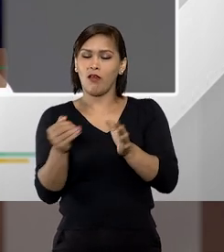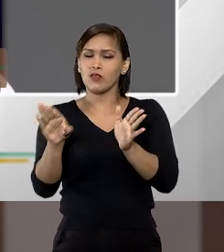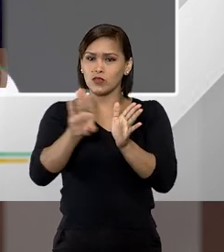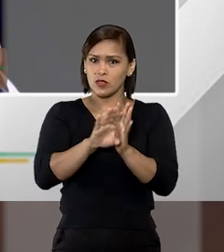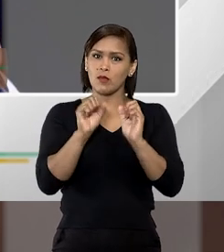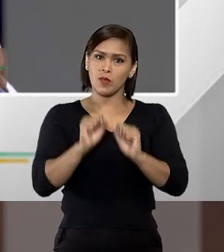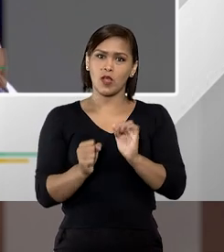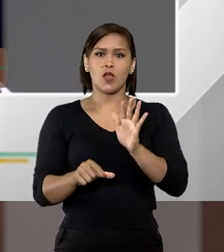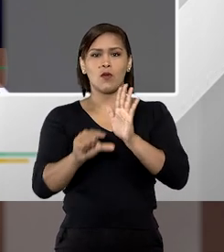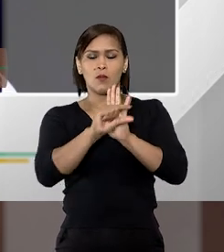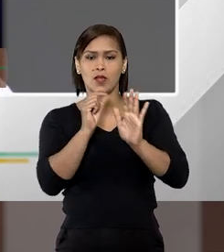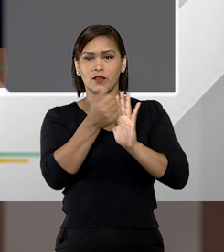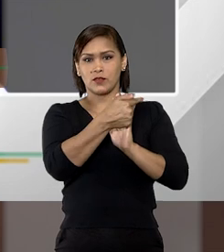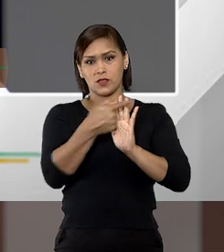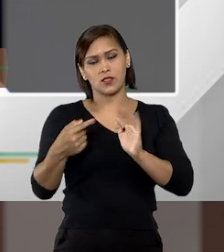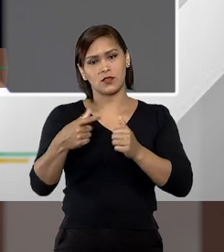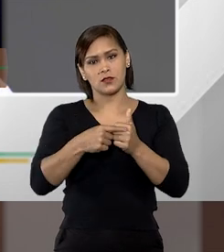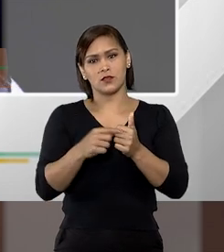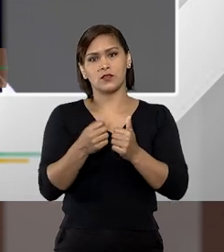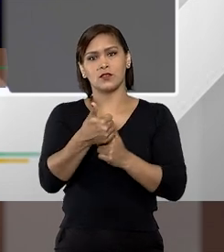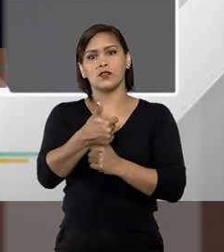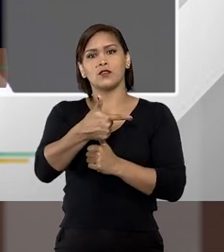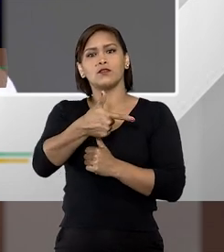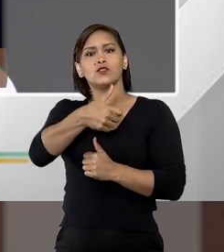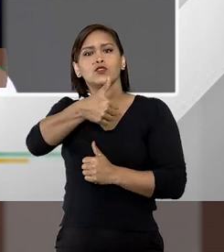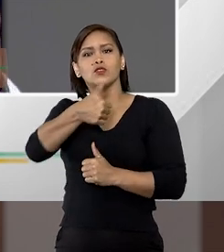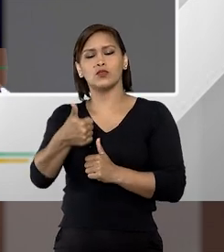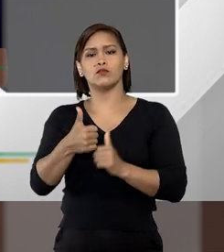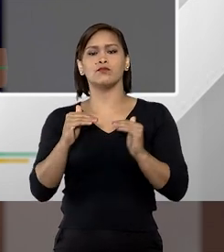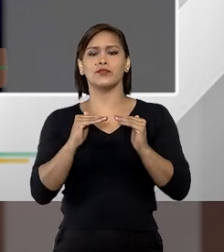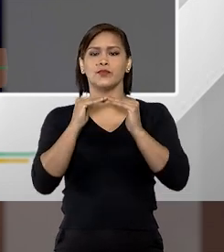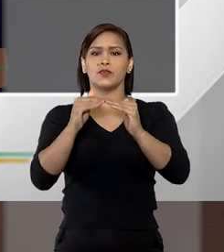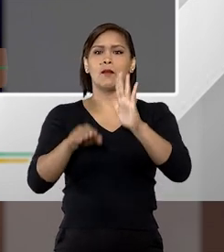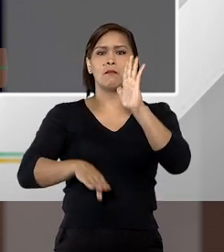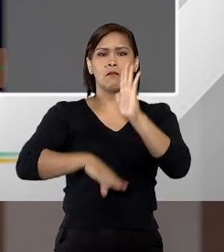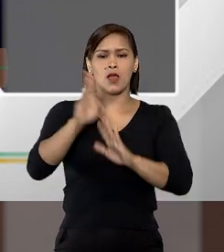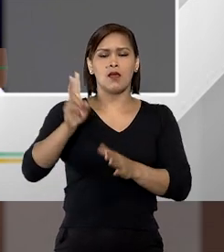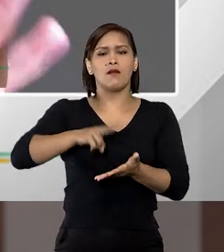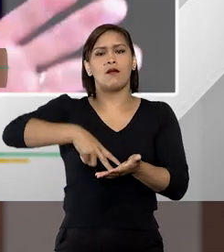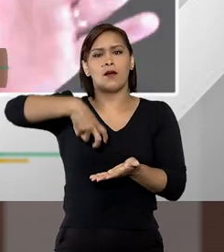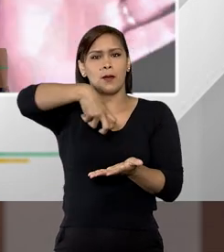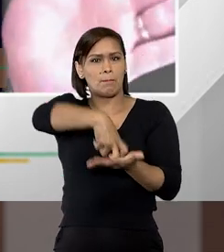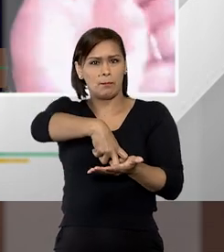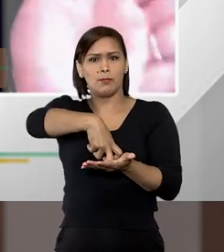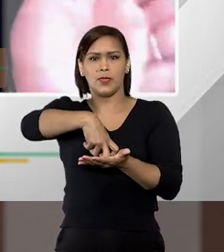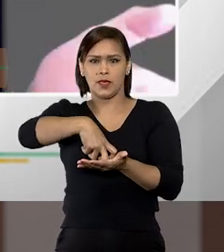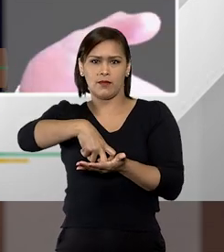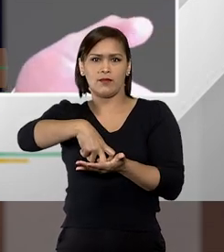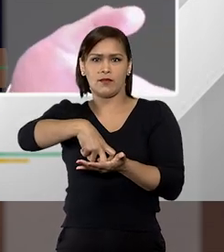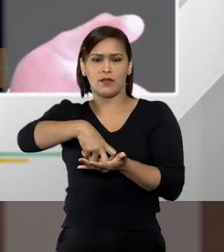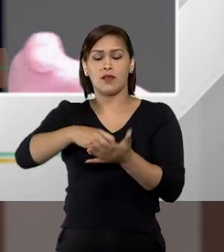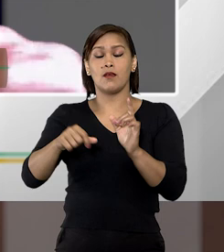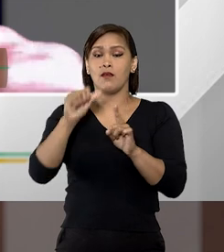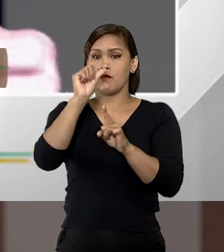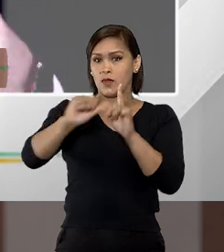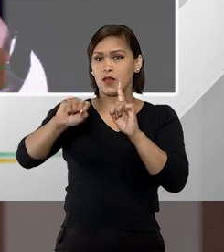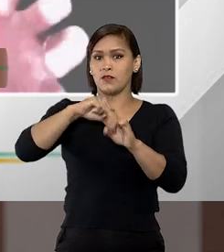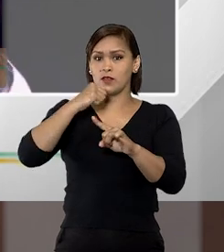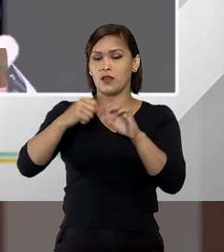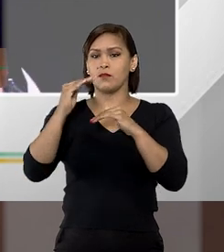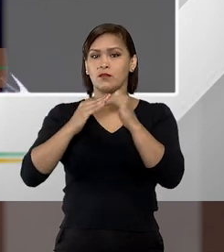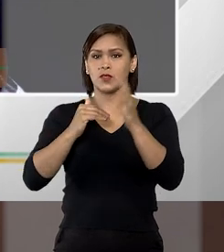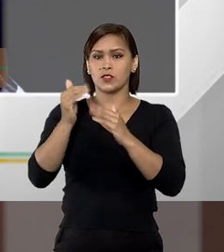parágrafo 7º do artigo 121 estabelece causas de aumento de pena para o caso de feminicídio